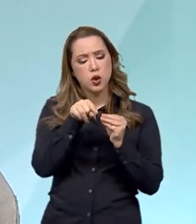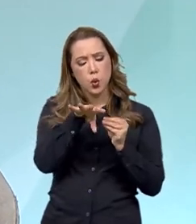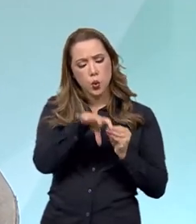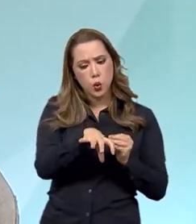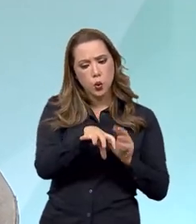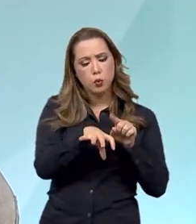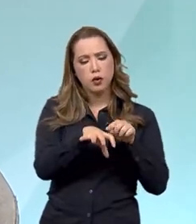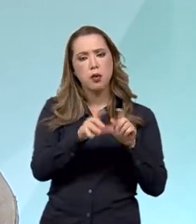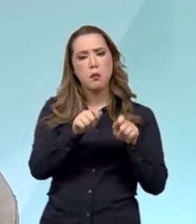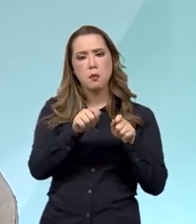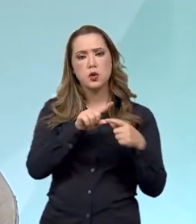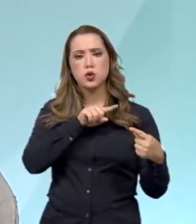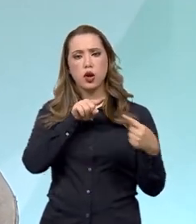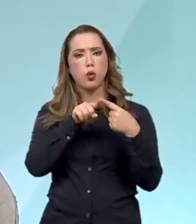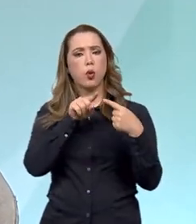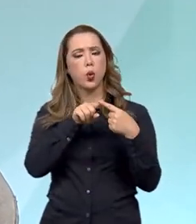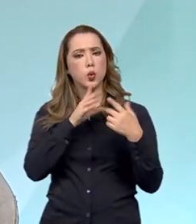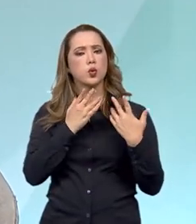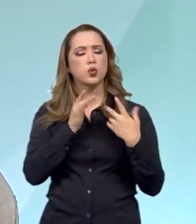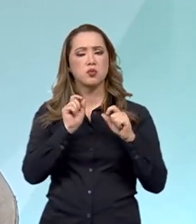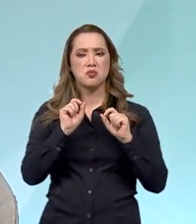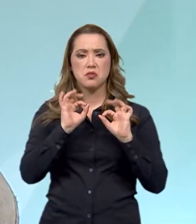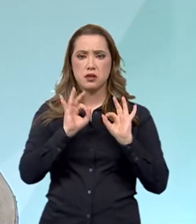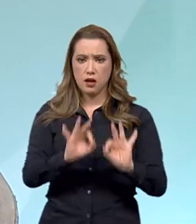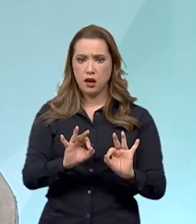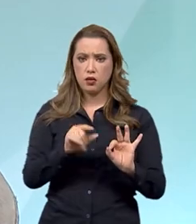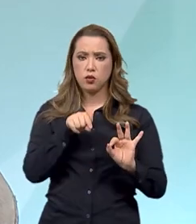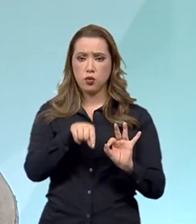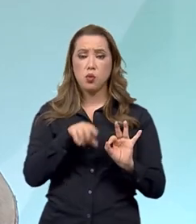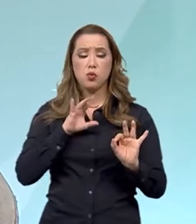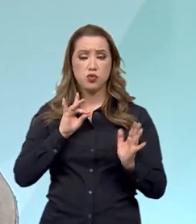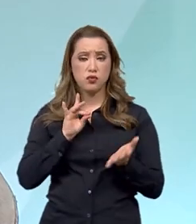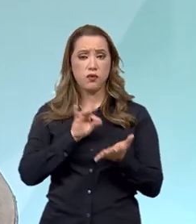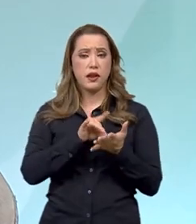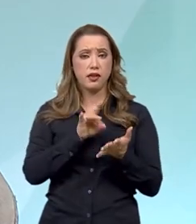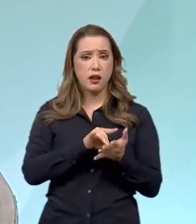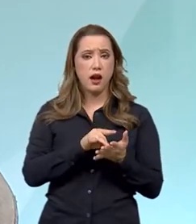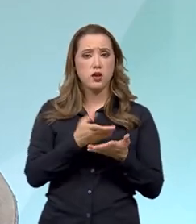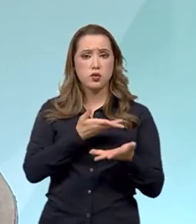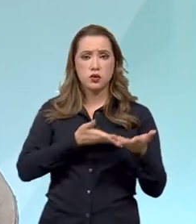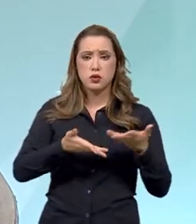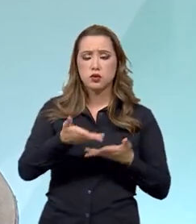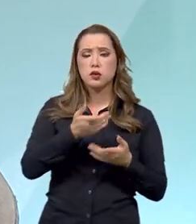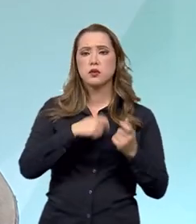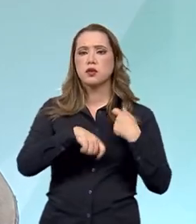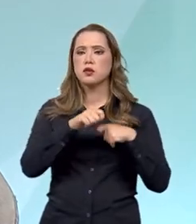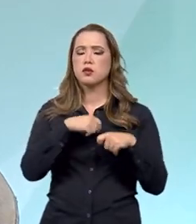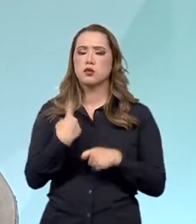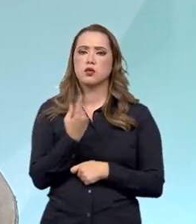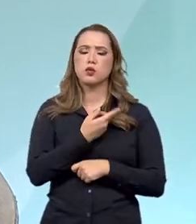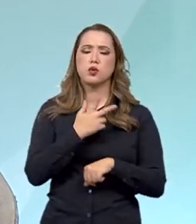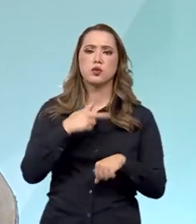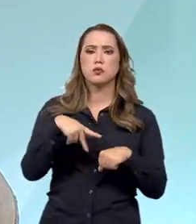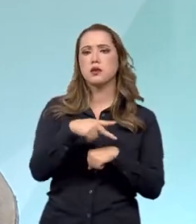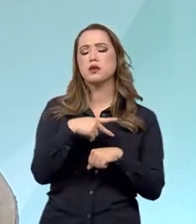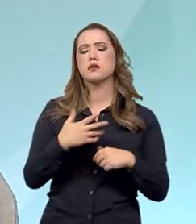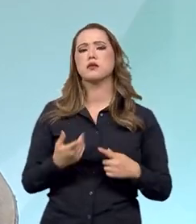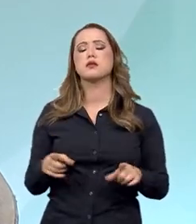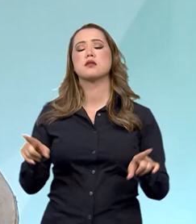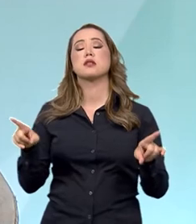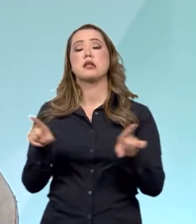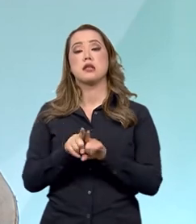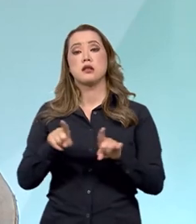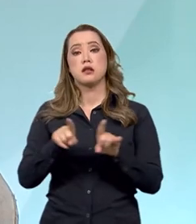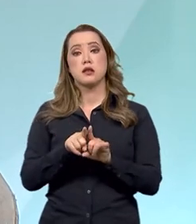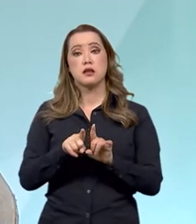possa estar muito mais alinhada a uma realidade, uma dinâmica econômica no nosso país e também